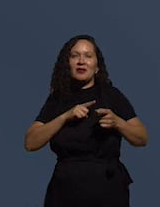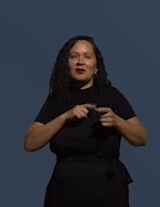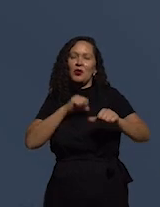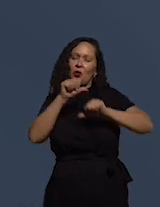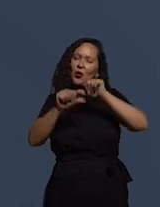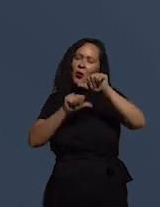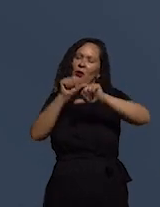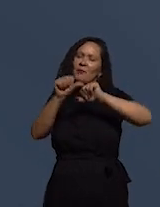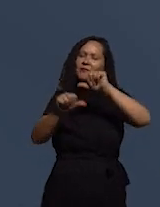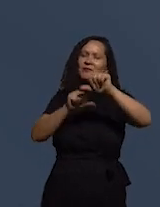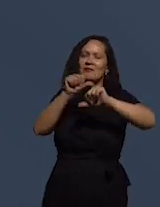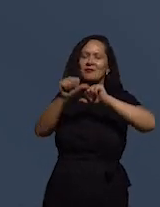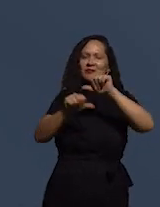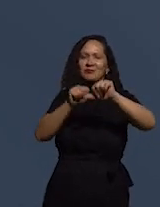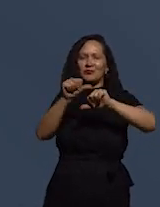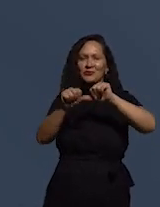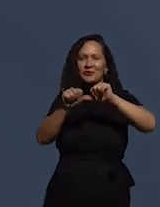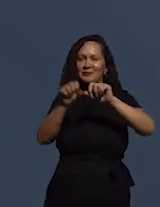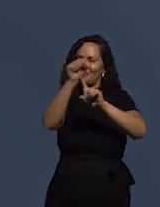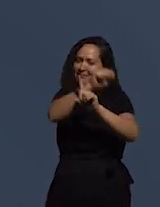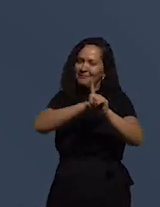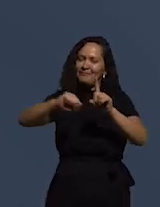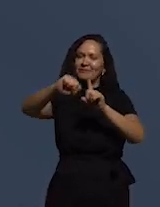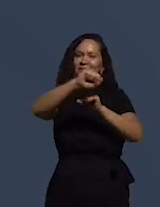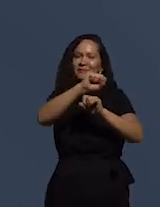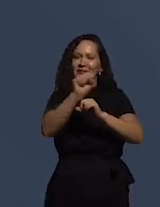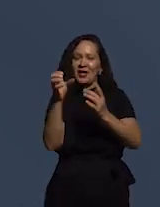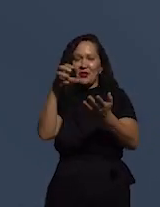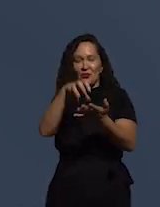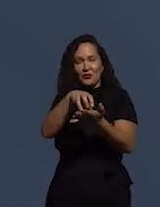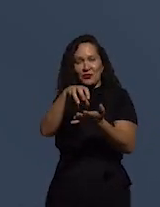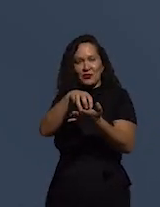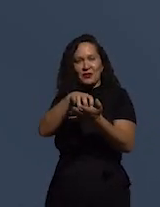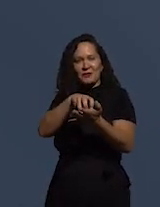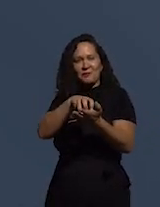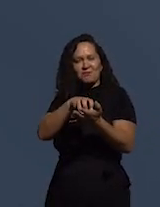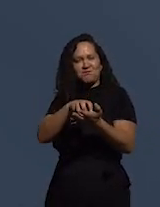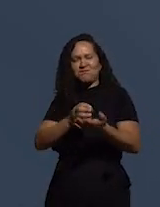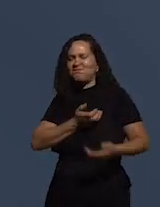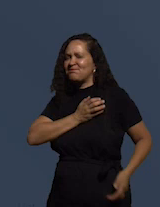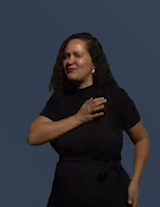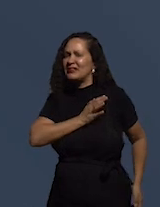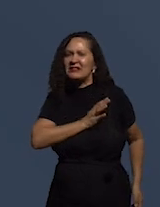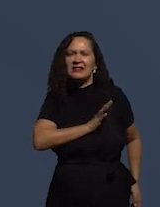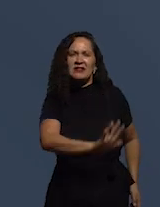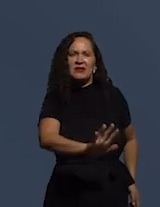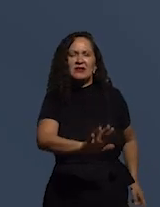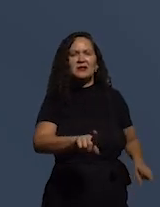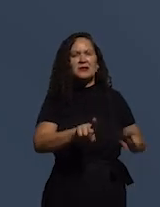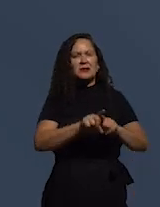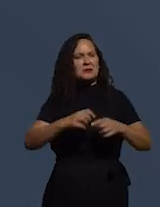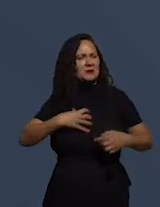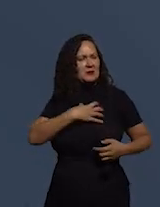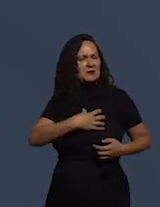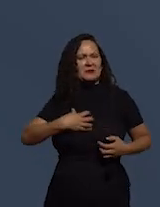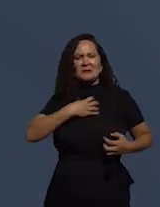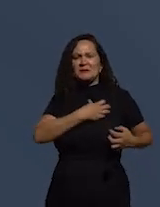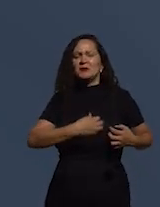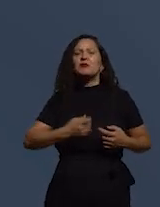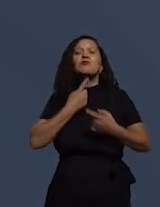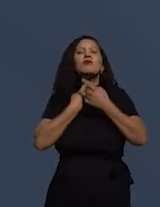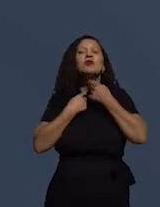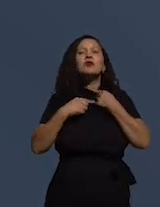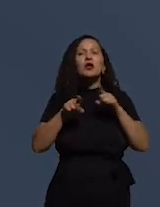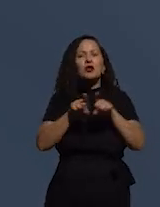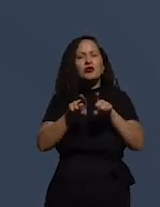grau no seio da nossa sociedade de repulsa, indignação e desejo de